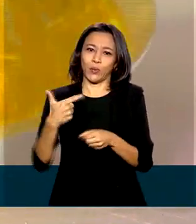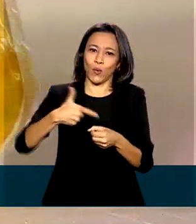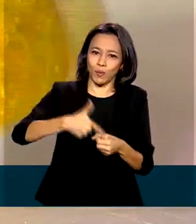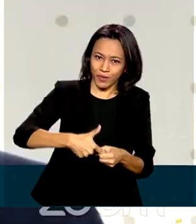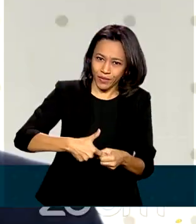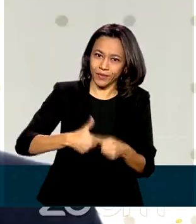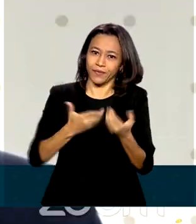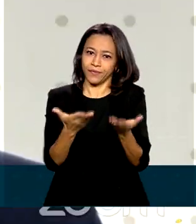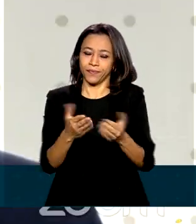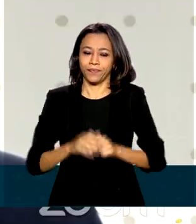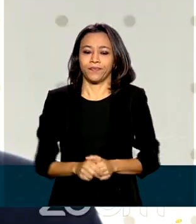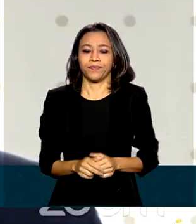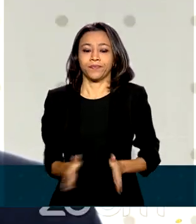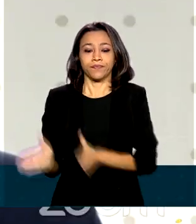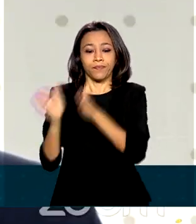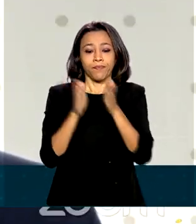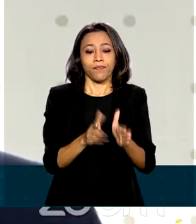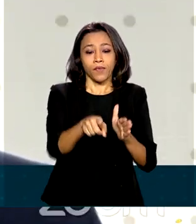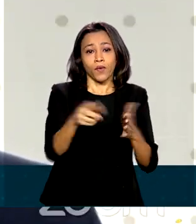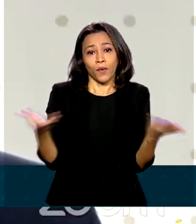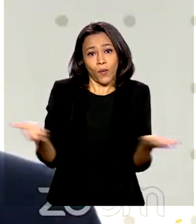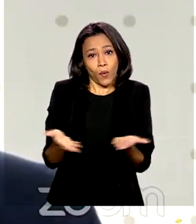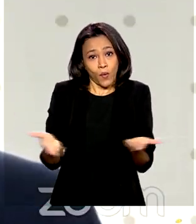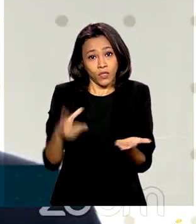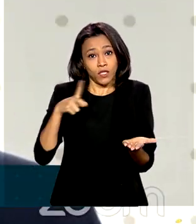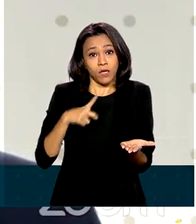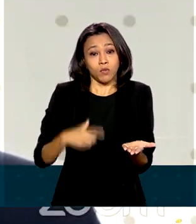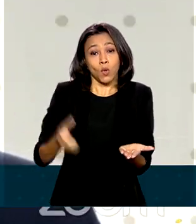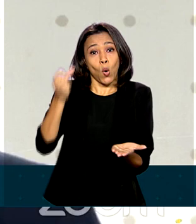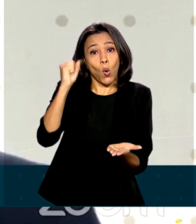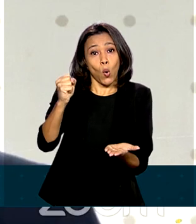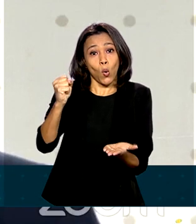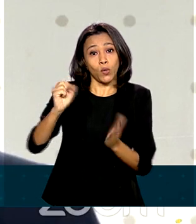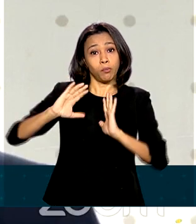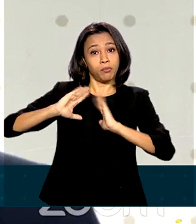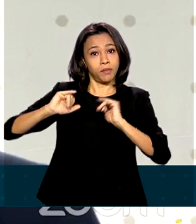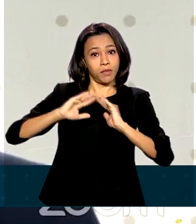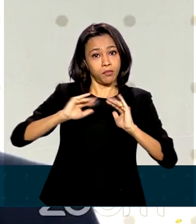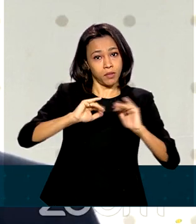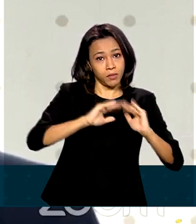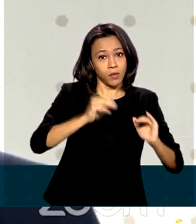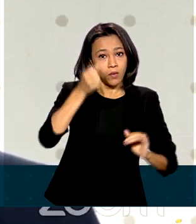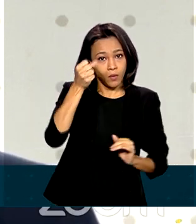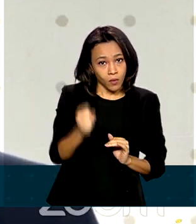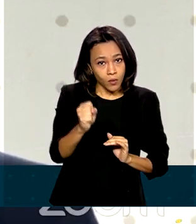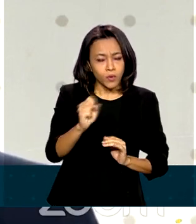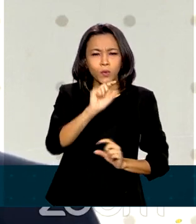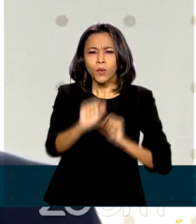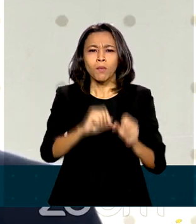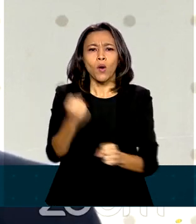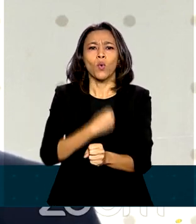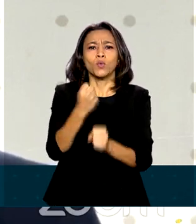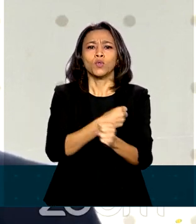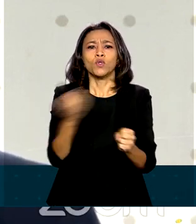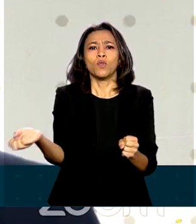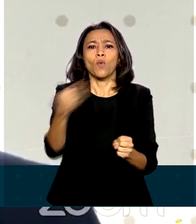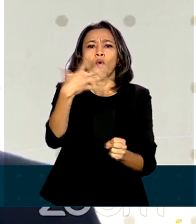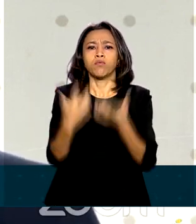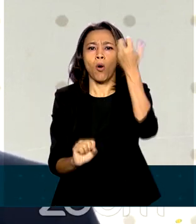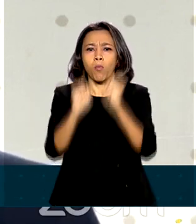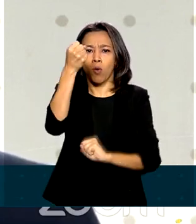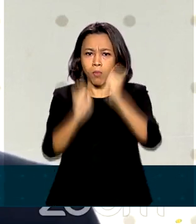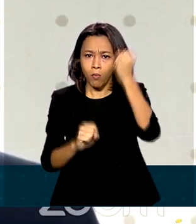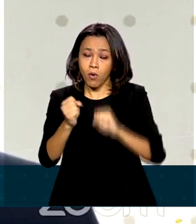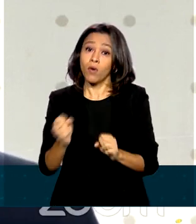RenovaBio. Atualmente, nós temos oito autorizações concedidas pela LNP para construção de novas usinas, além de mais